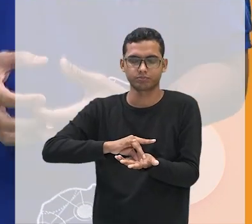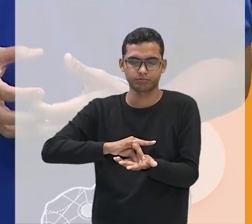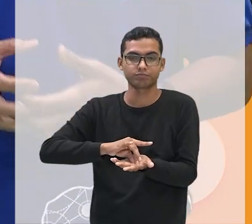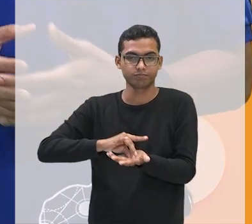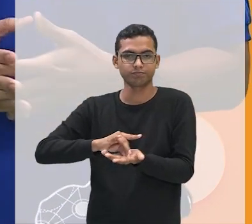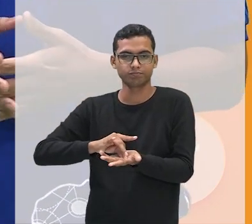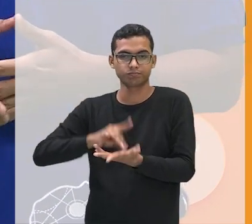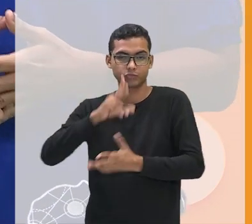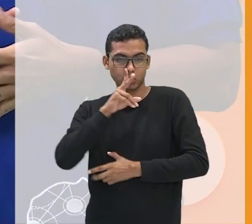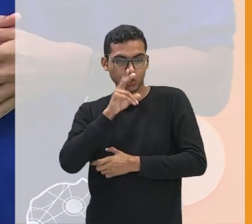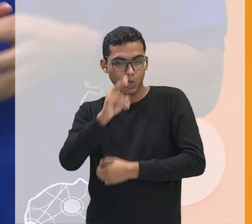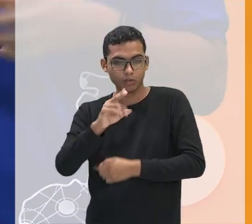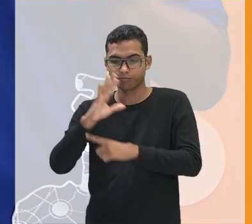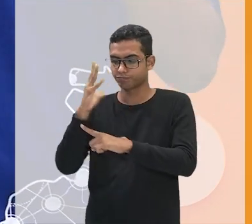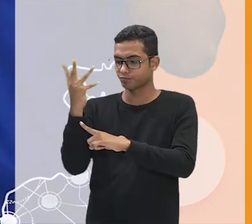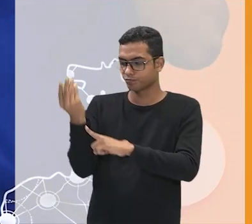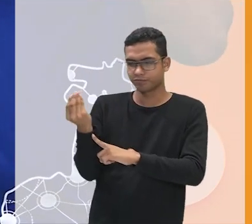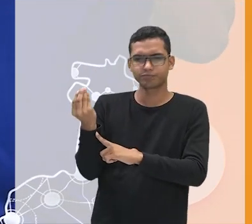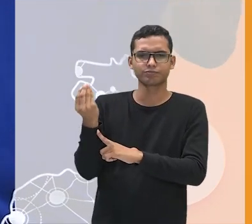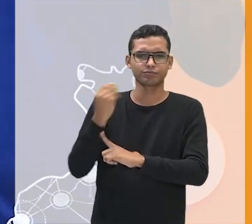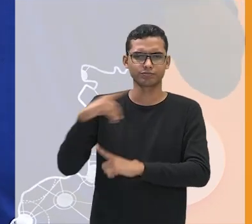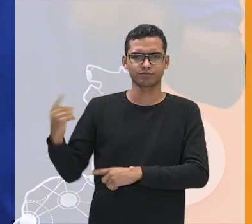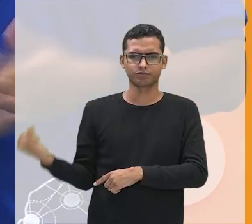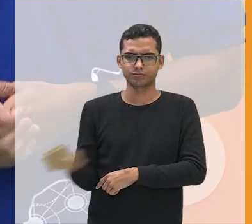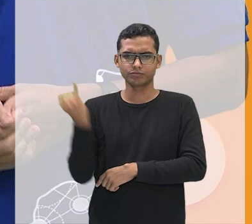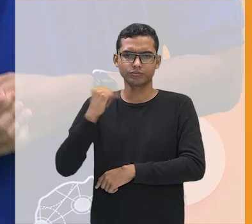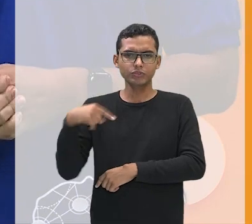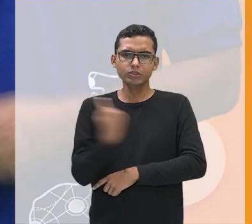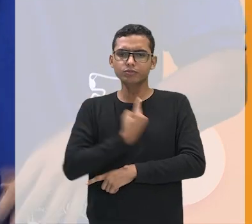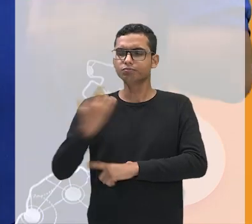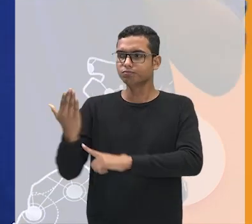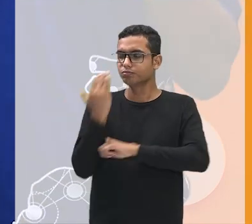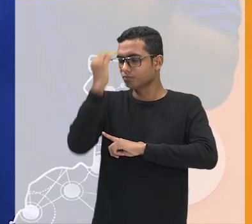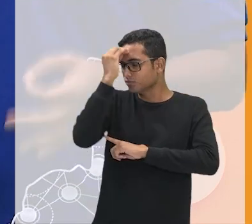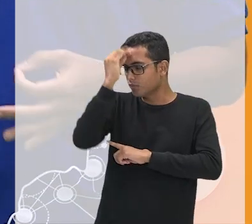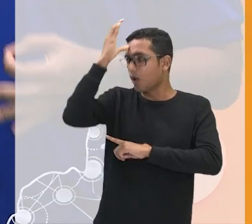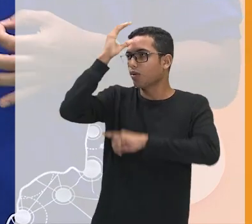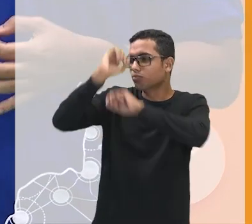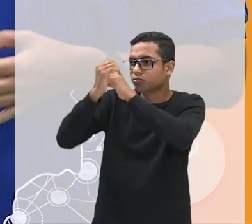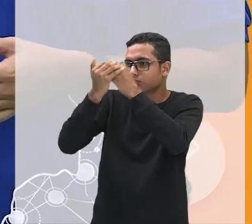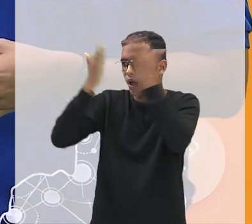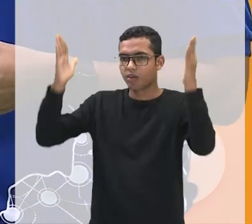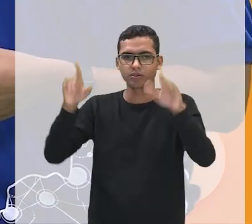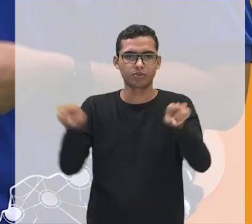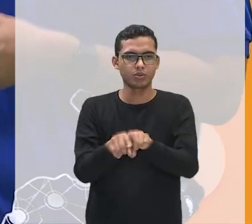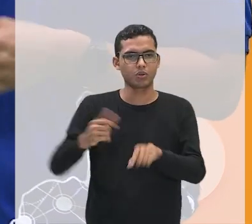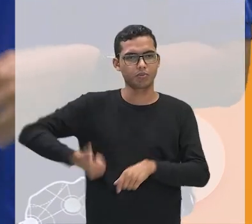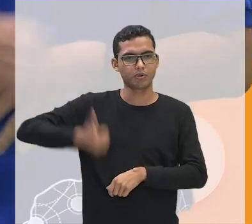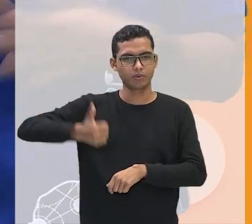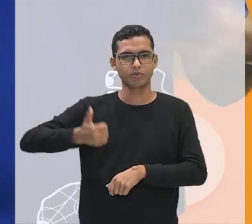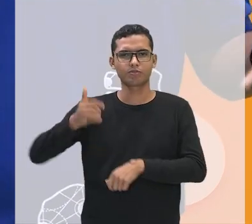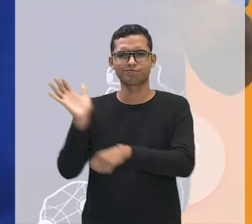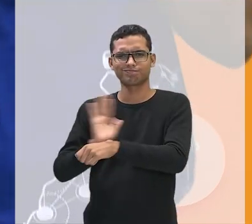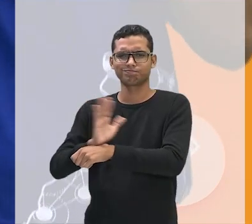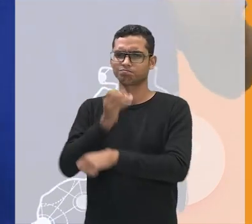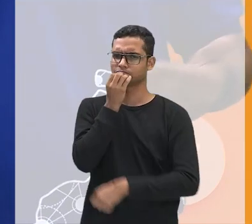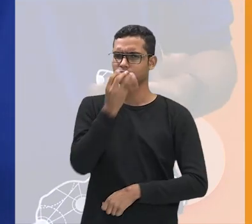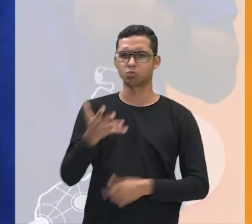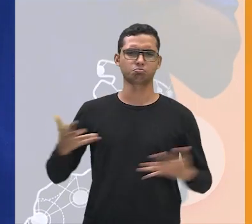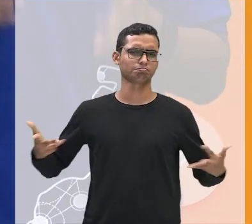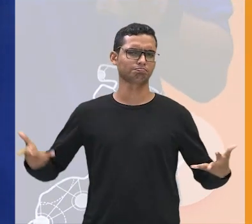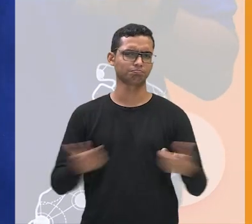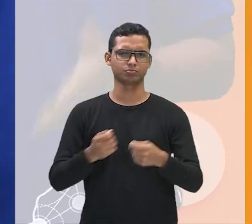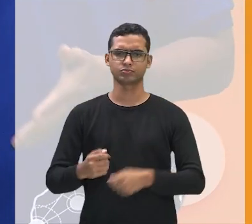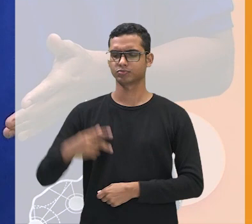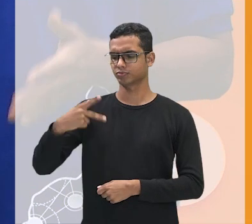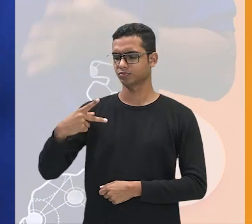ela é muito importante para a gente poder abrir o nosso conhecimento o primeiro filme que eu quero indicar para vocês ele é muito bom muito bom